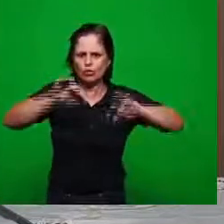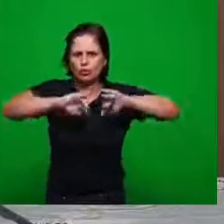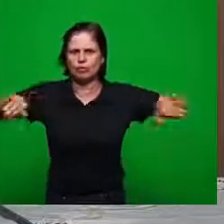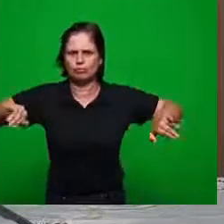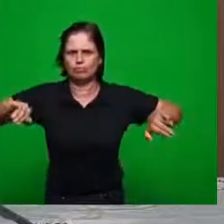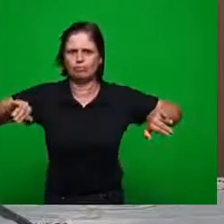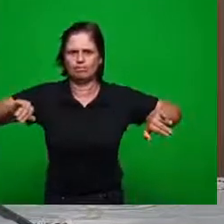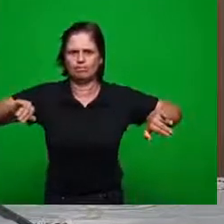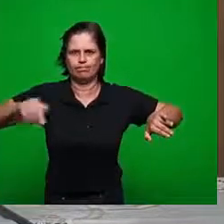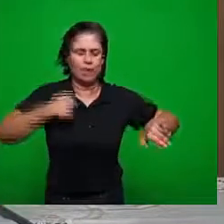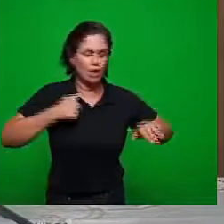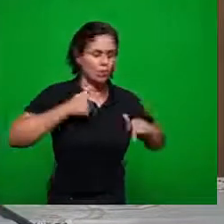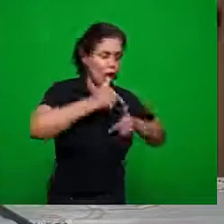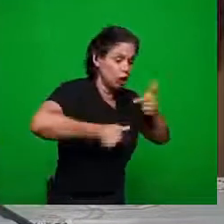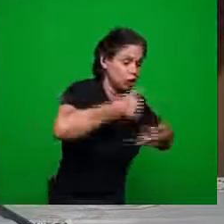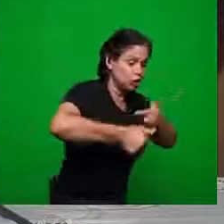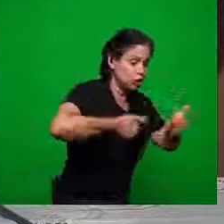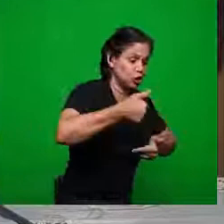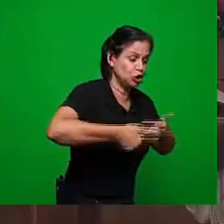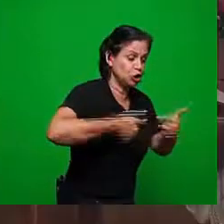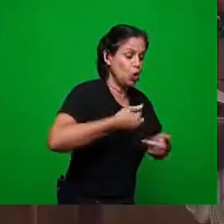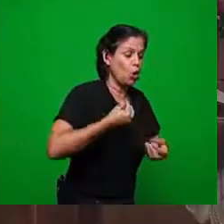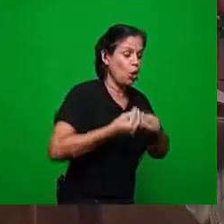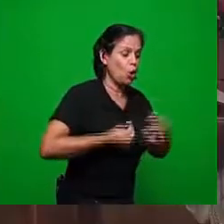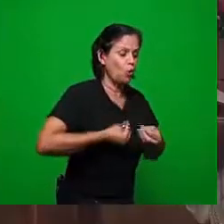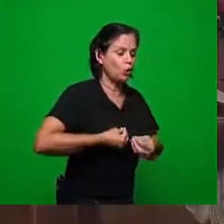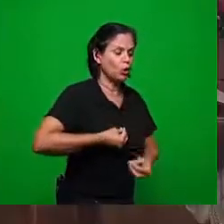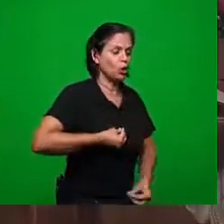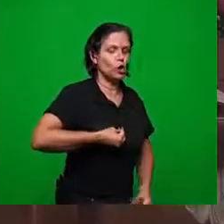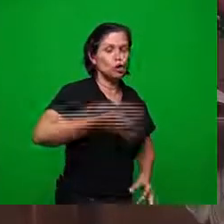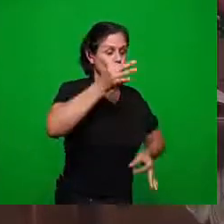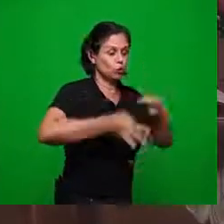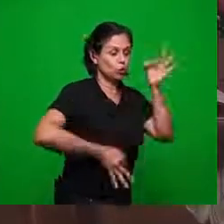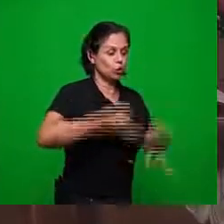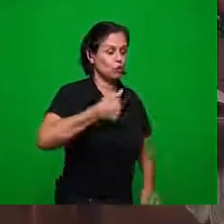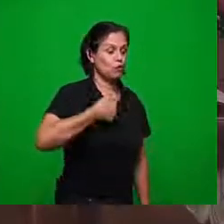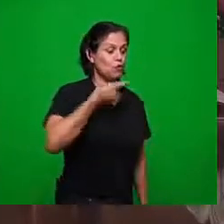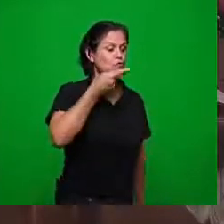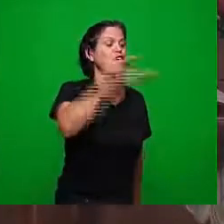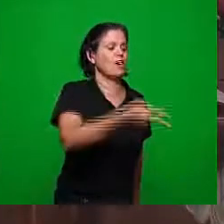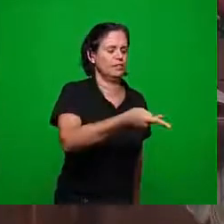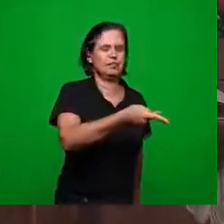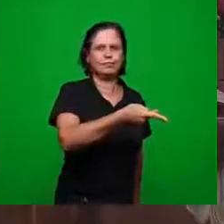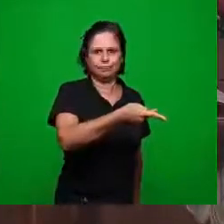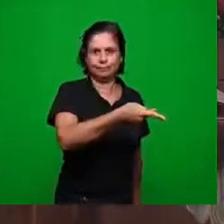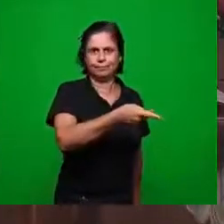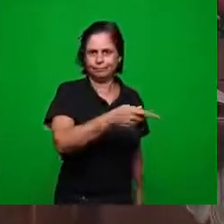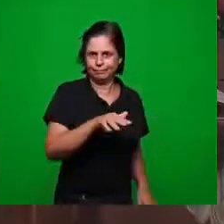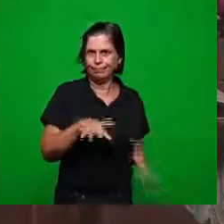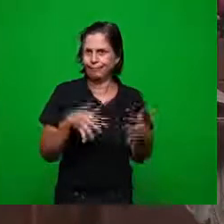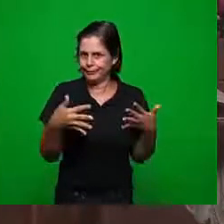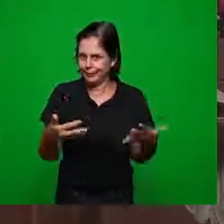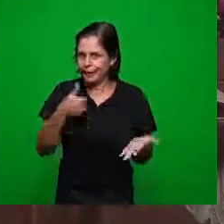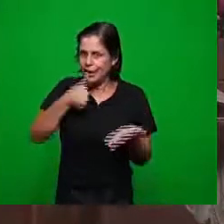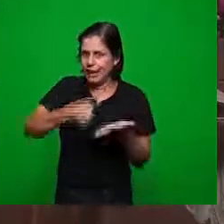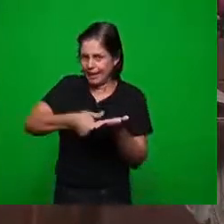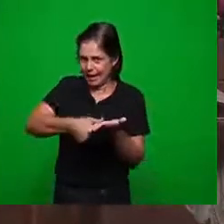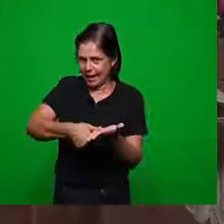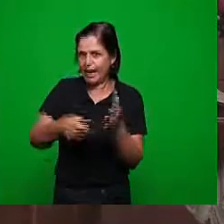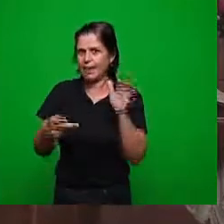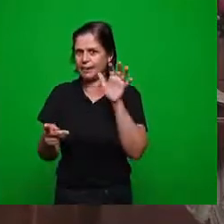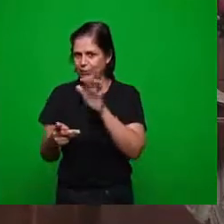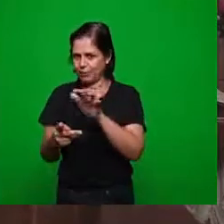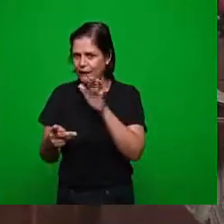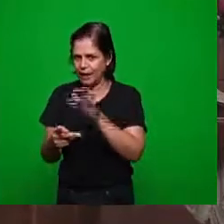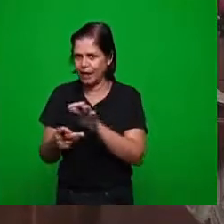batalharei com a espada da minha boca assim meus irmãos está aí uma carta suas